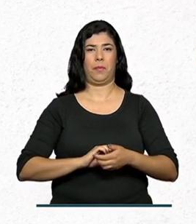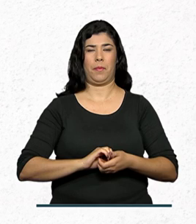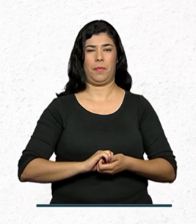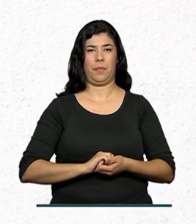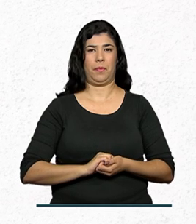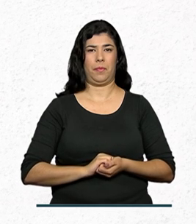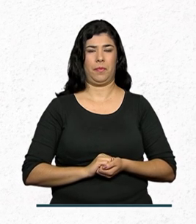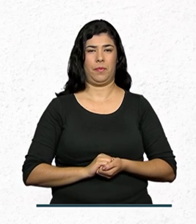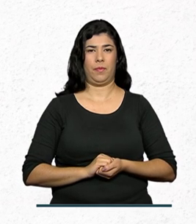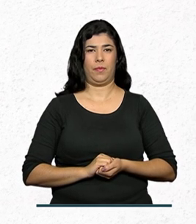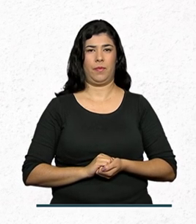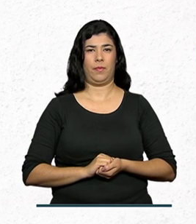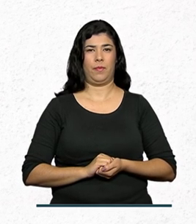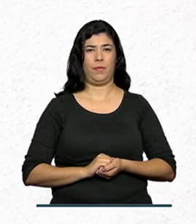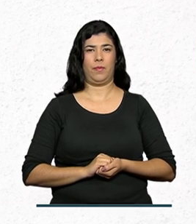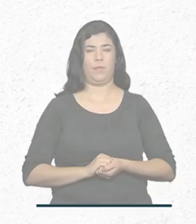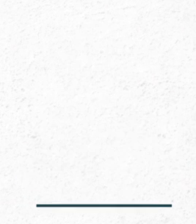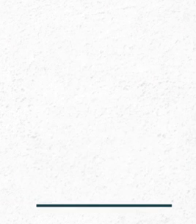barra imprensa.